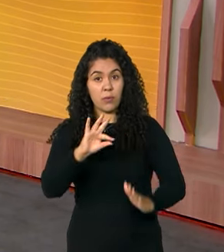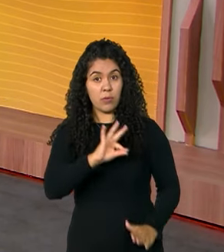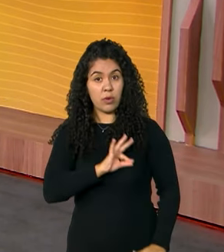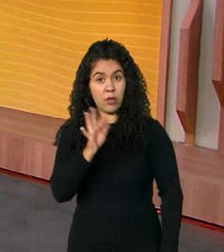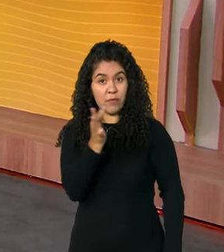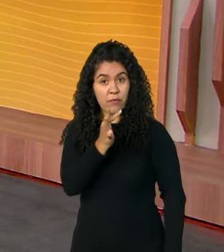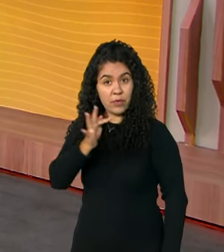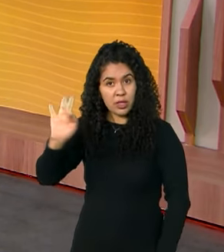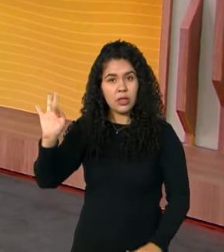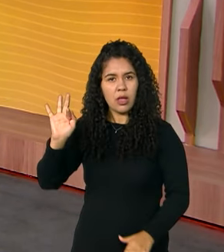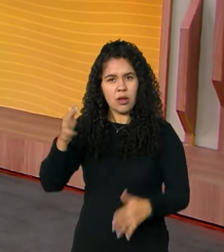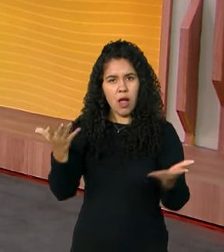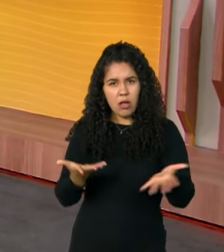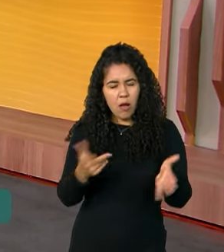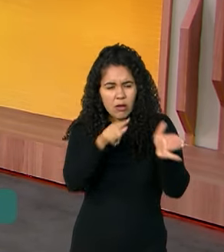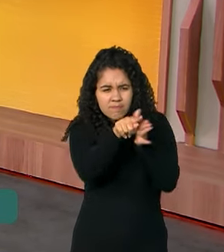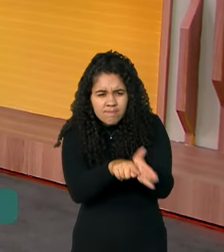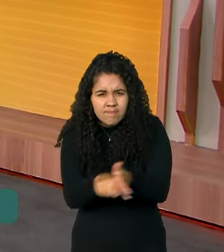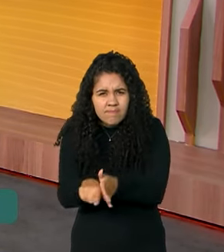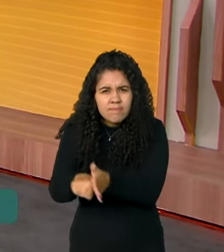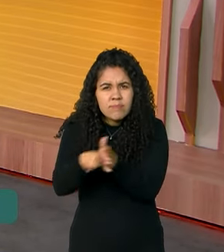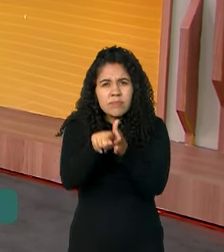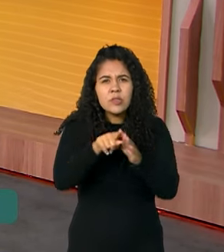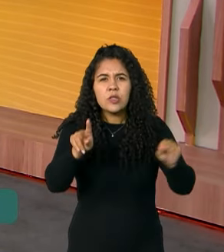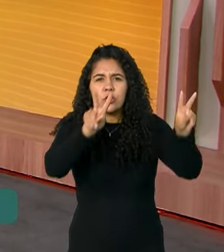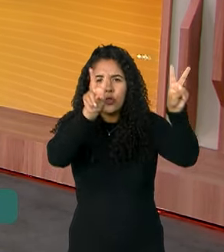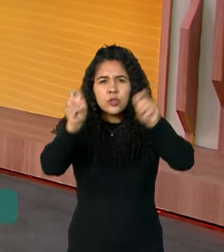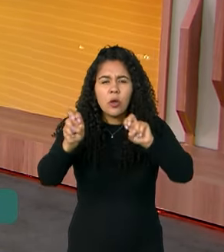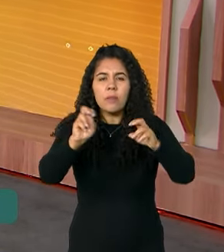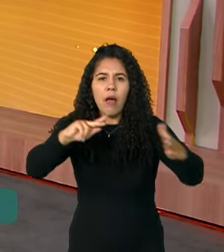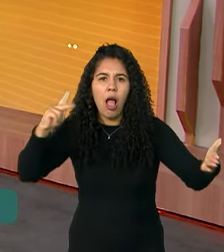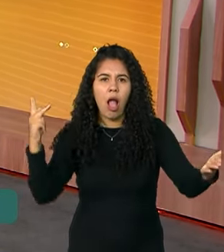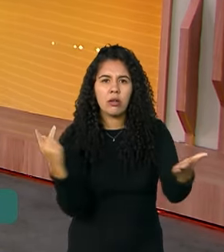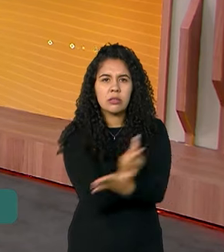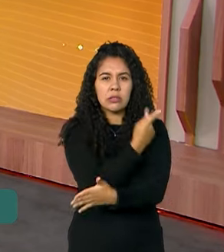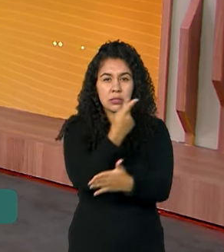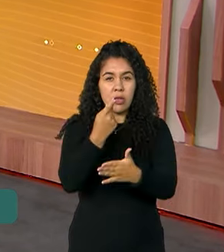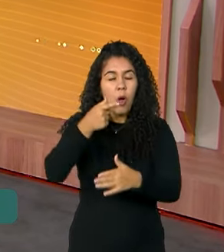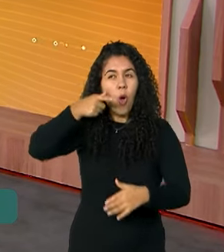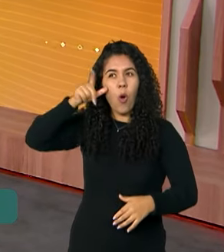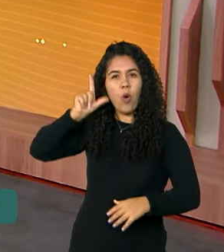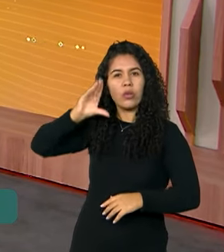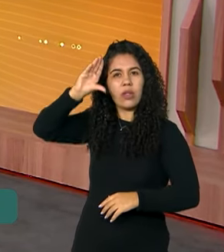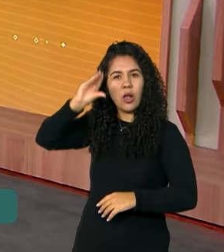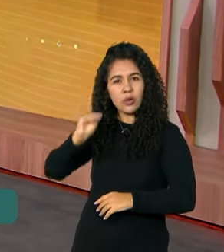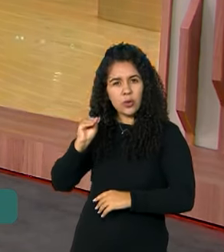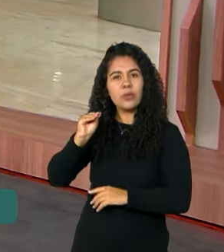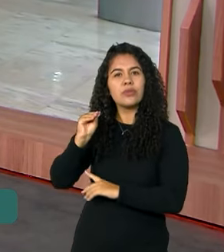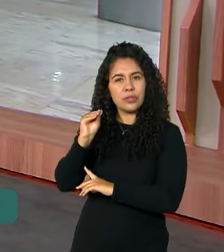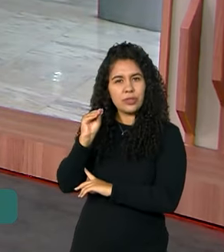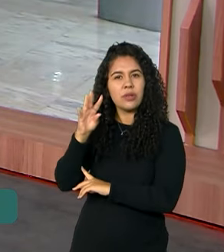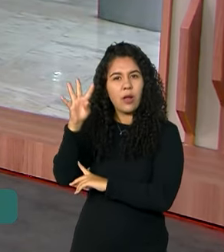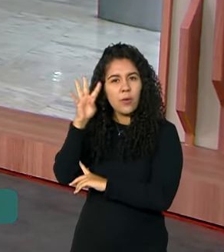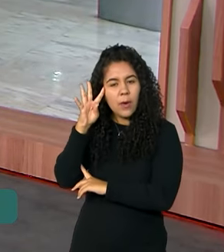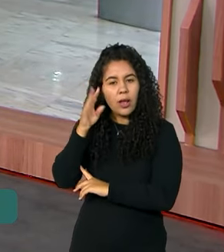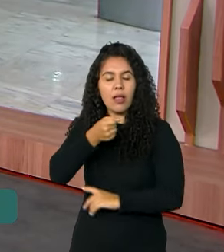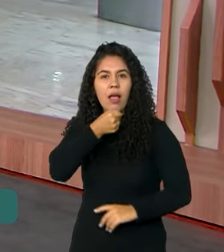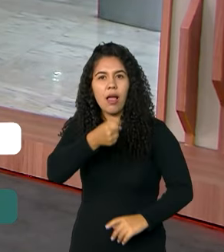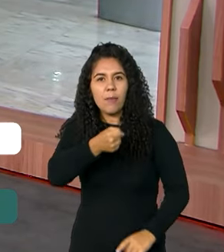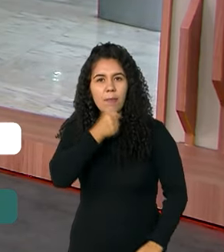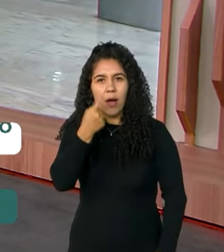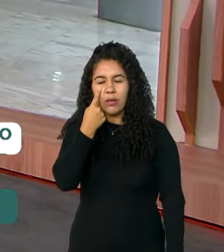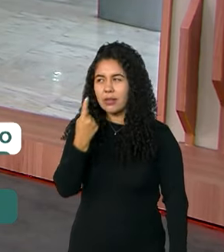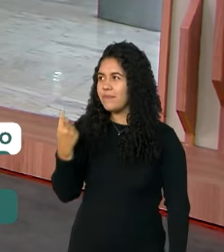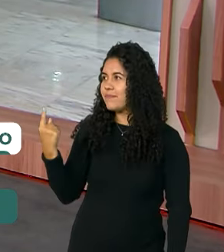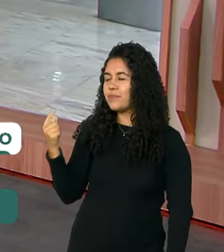Federal instaurou um inquérito para apurar os ataques ocorridos na noite de ontem, desta quarta-feira, em Brasília. Vamos falar com o repórter